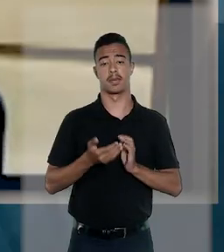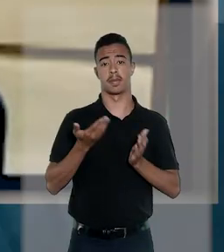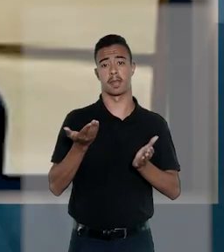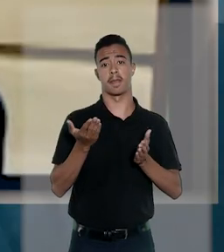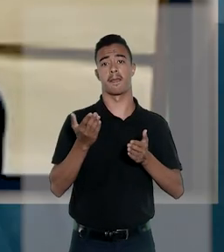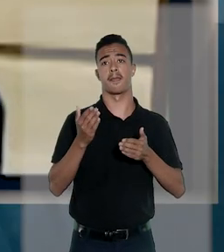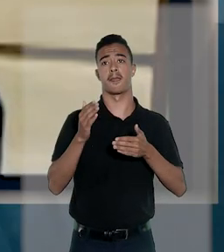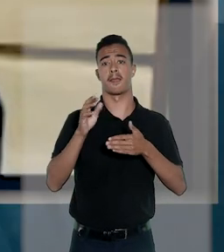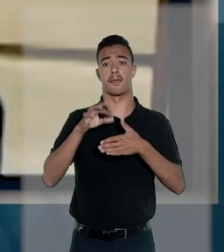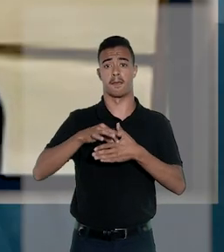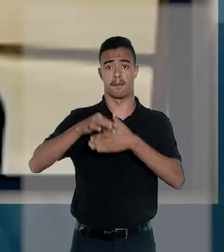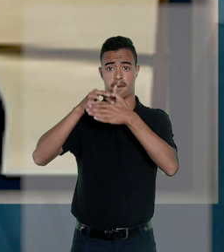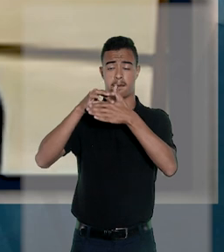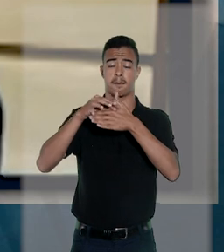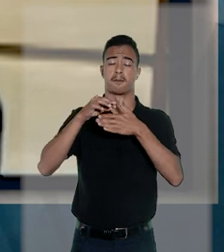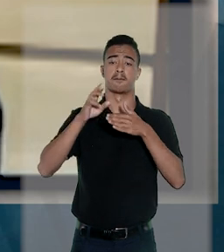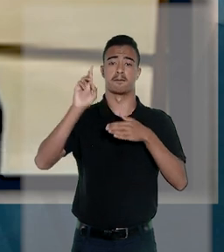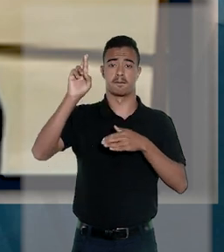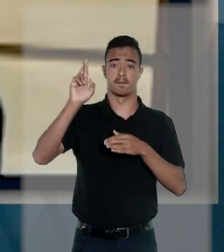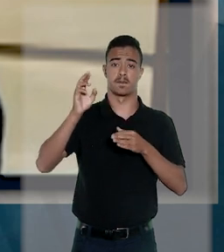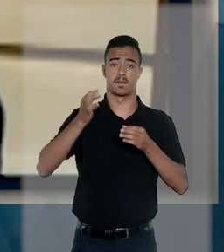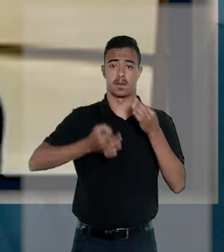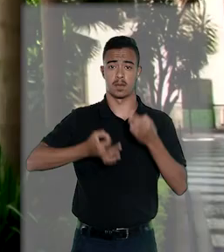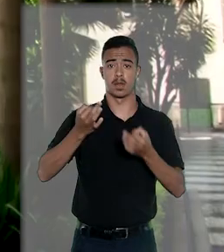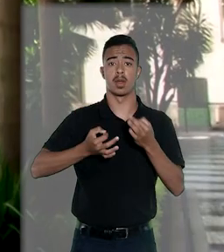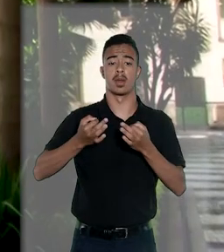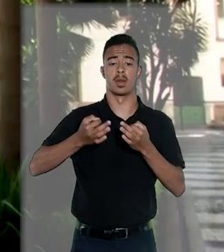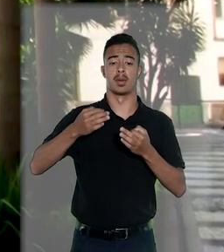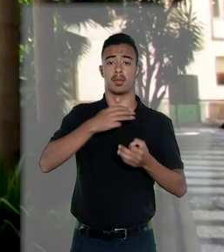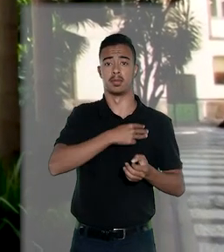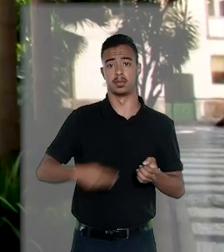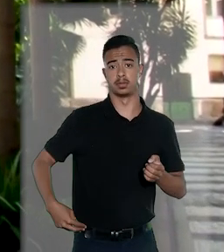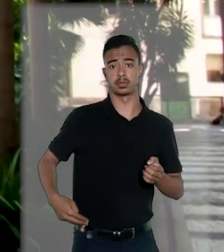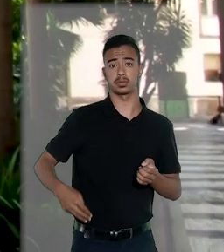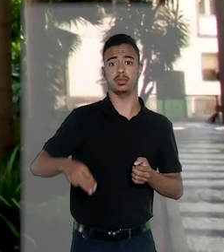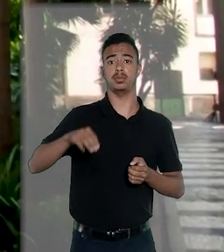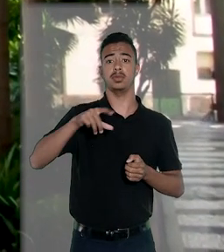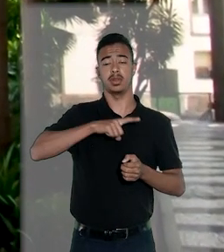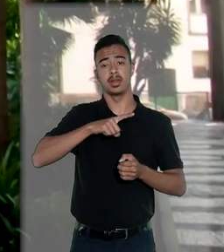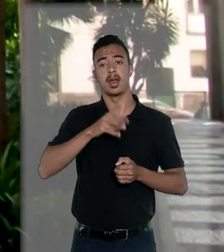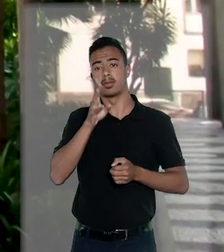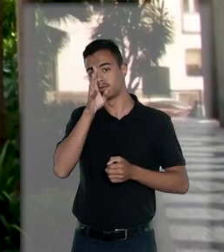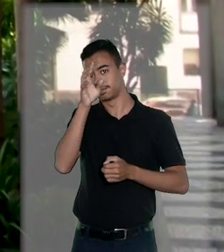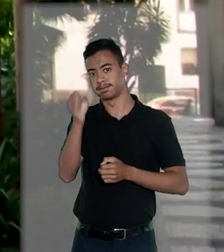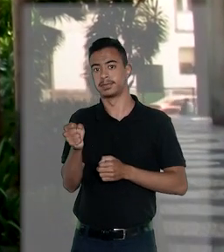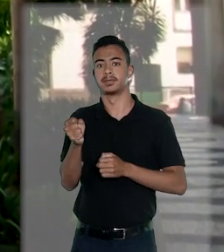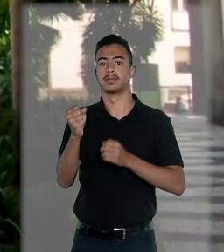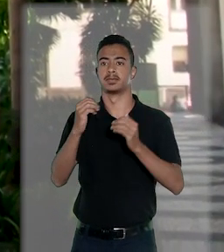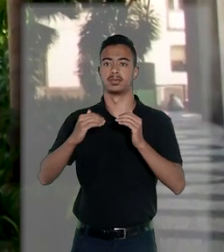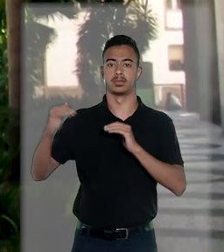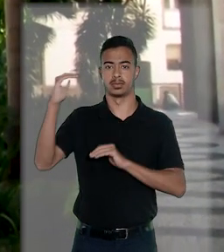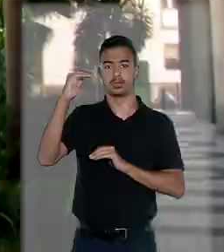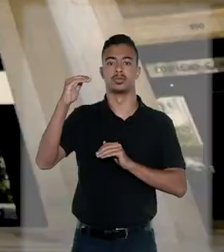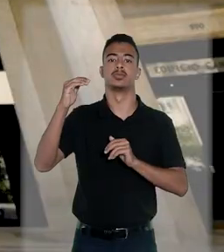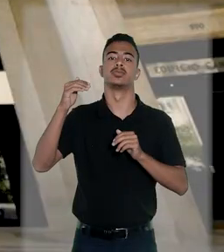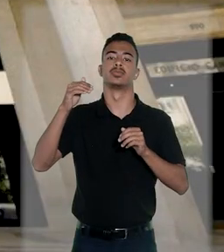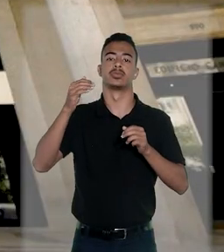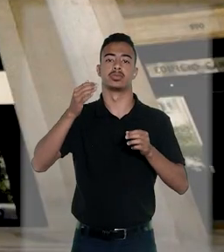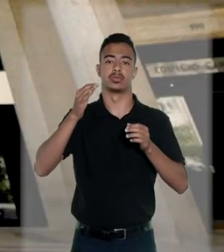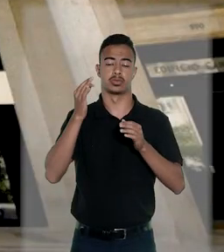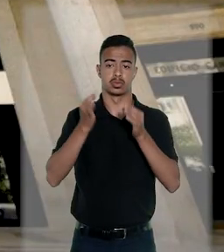Para o relator do caso, o ministro Joel Ilan Passiornik, houve abuso de autoridade na instauração do procedimento